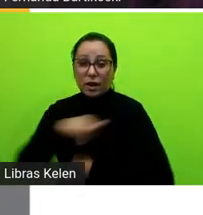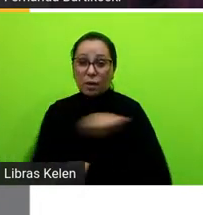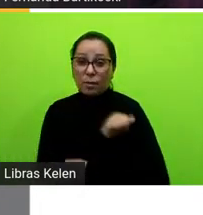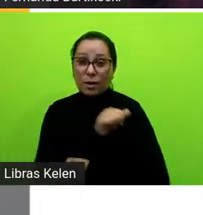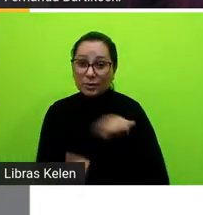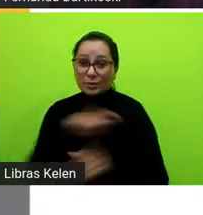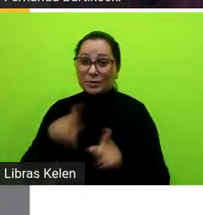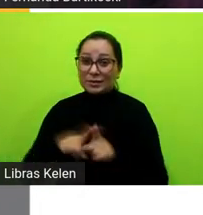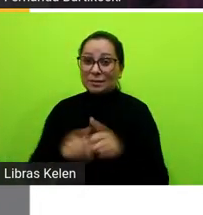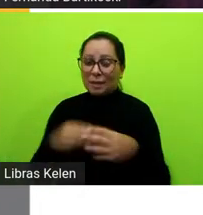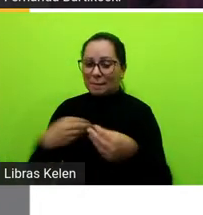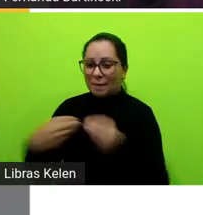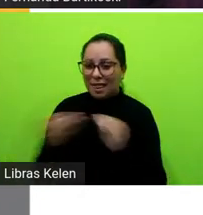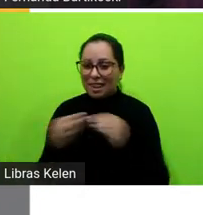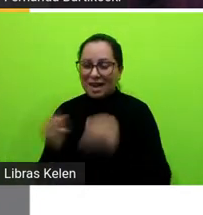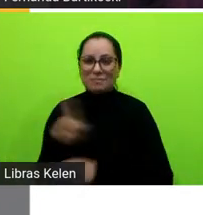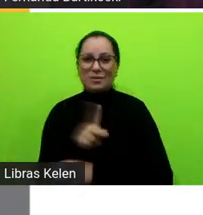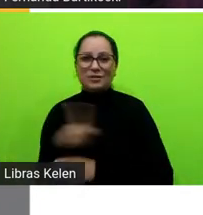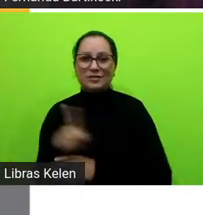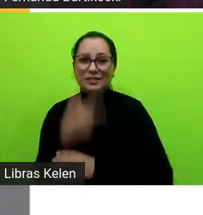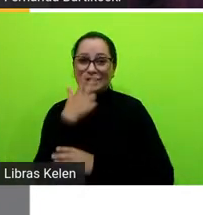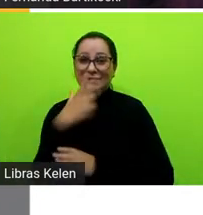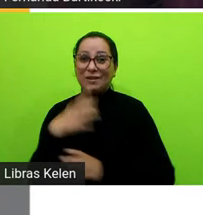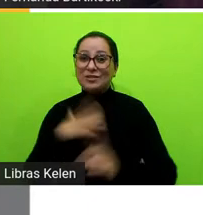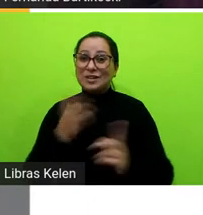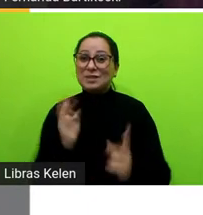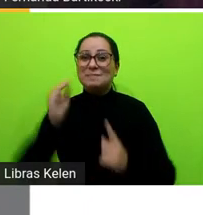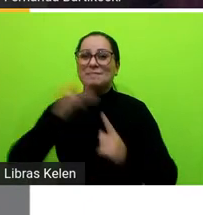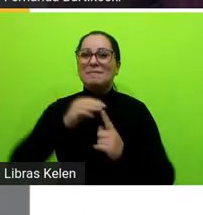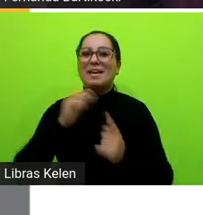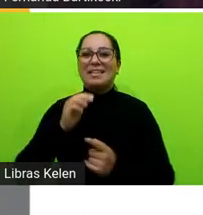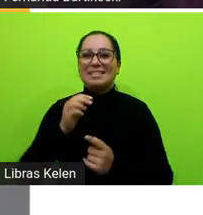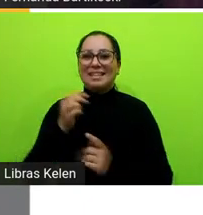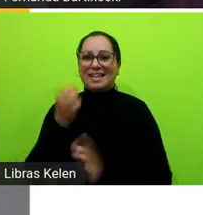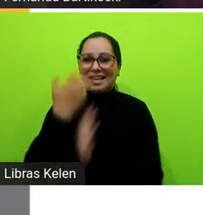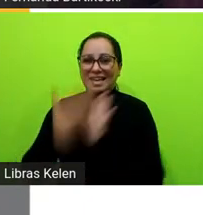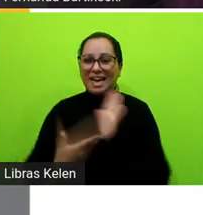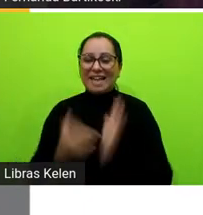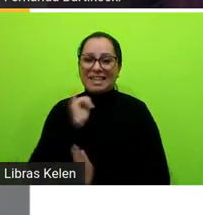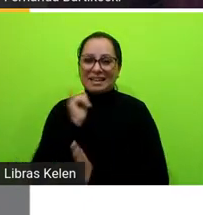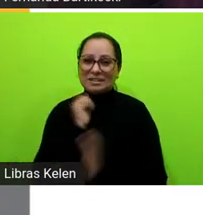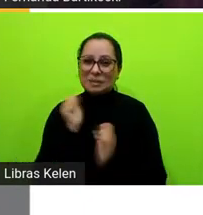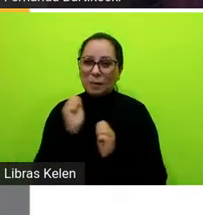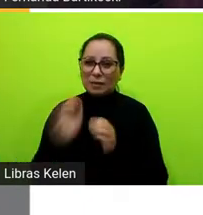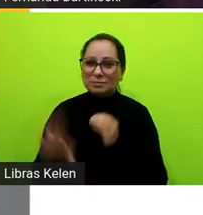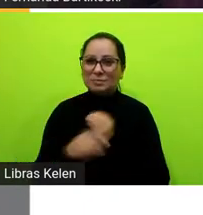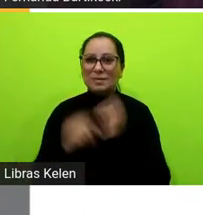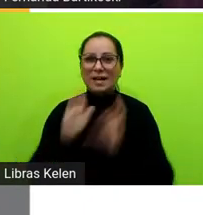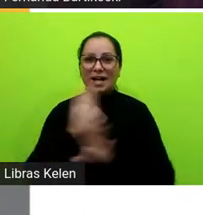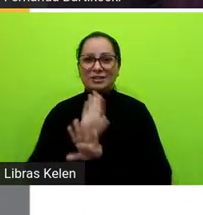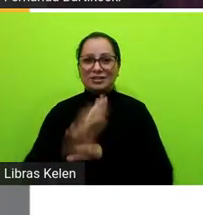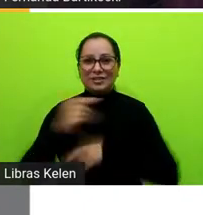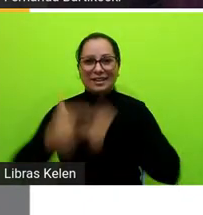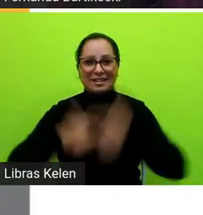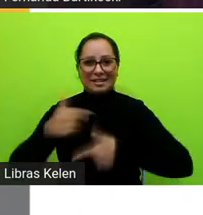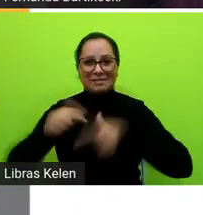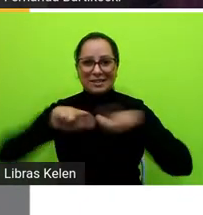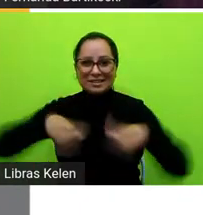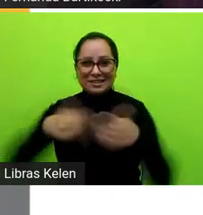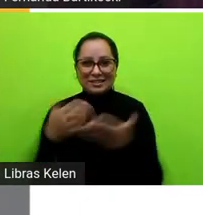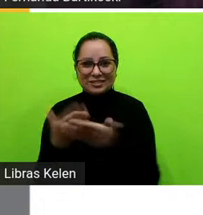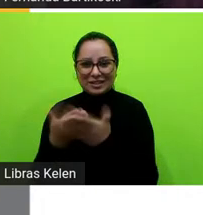olha aqui quase que uma meta narrativa que pode contribuir né pro trabalho em sala de aula